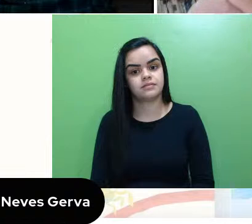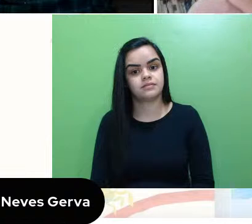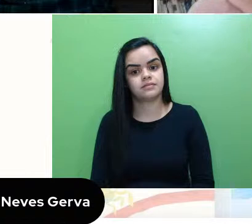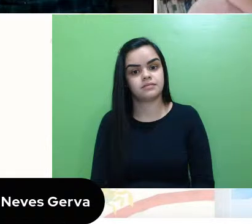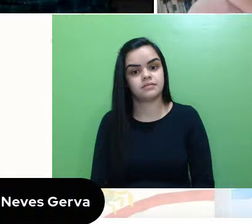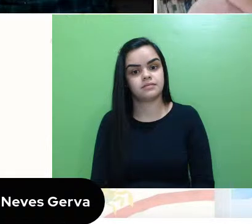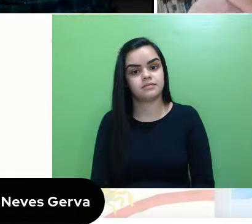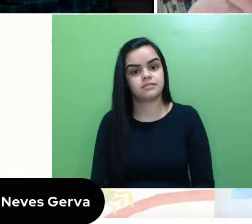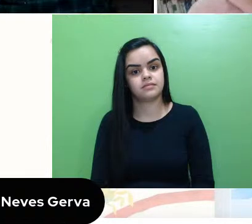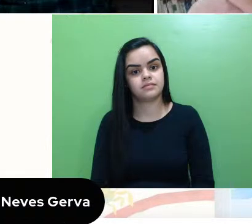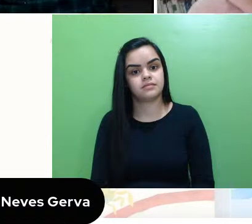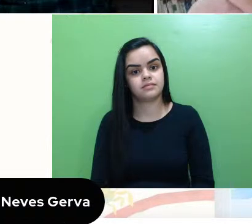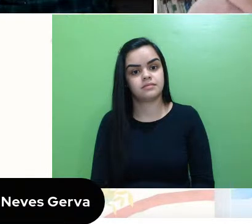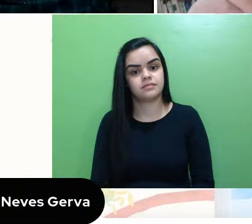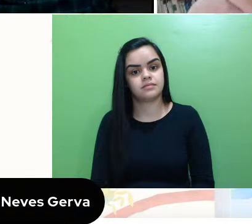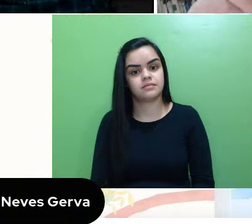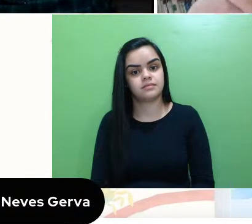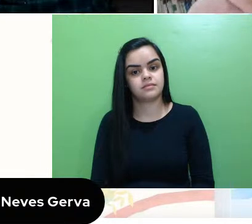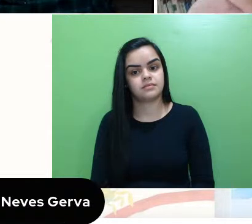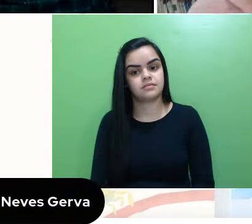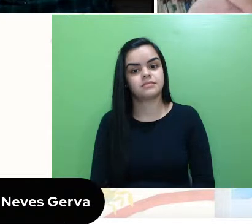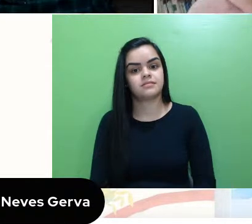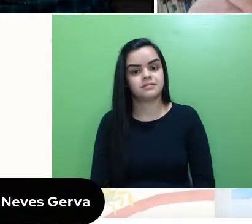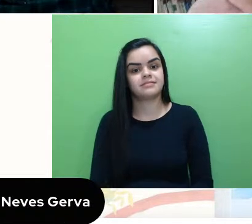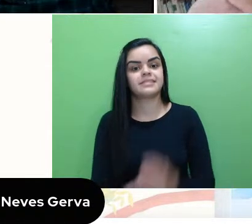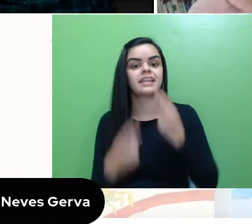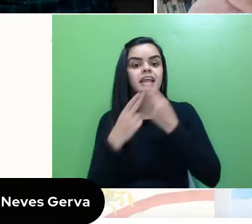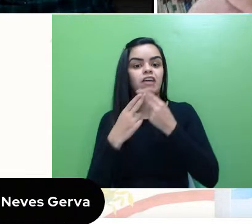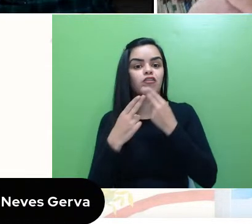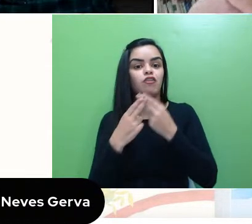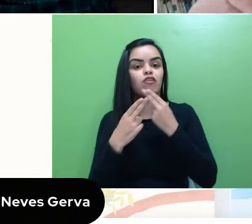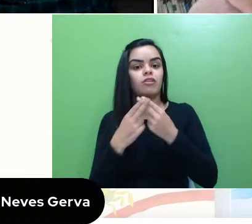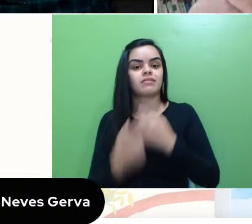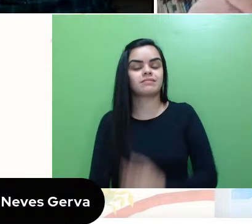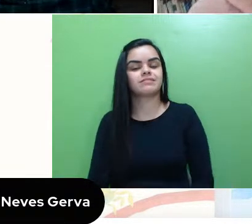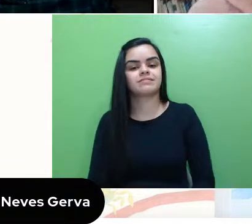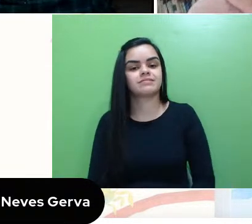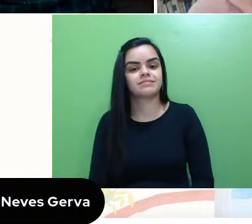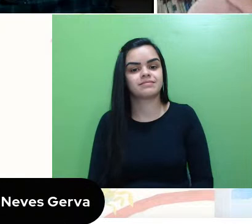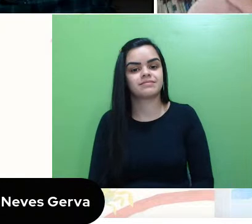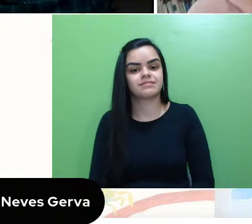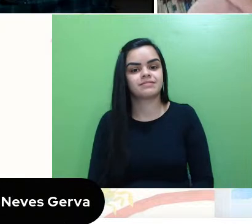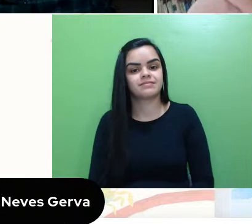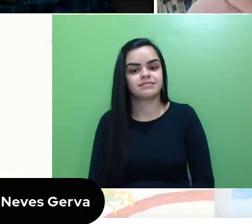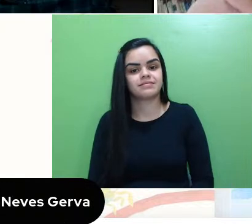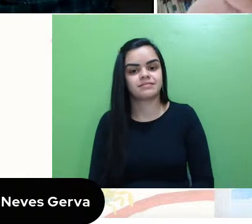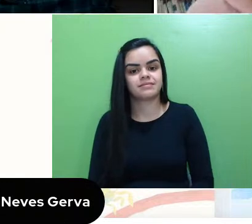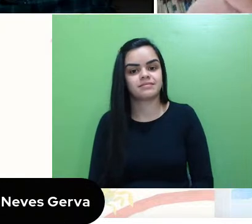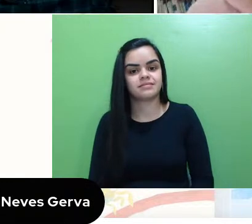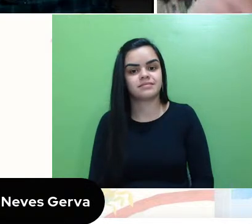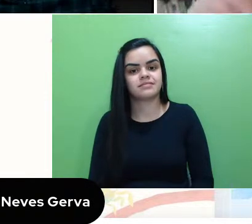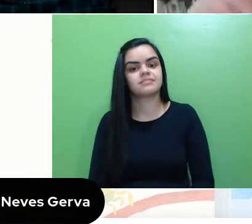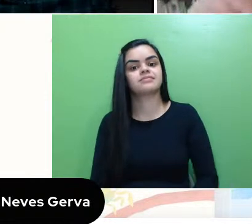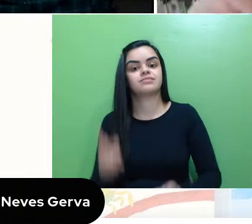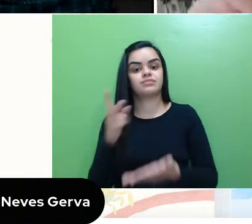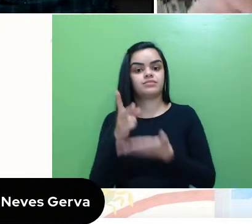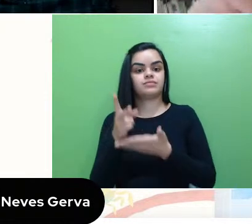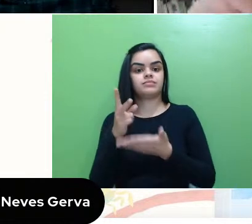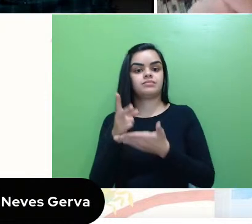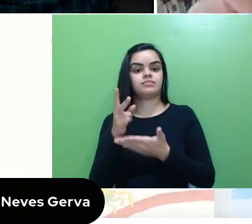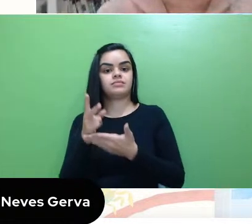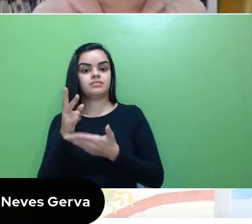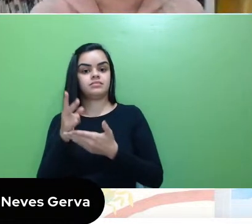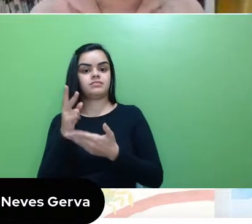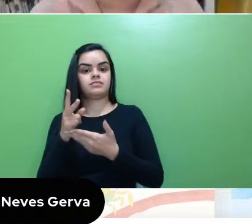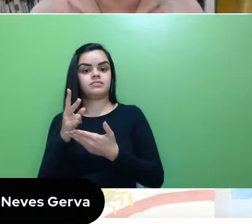Ela... O professor Lucas travou, né? Tá, eu vou continuar a fala dele, então, acho que sim,